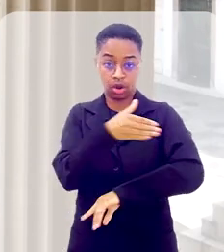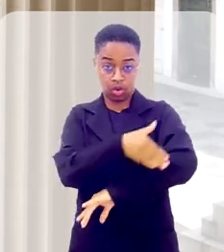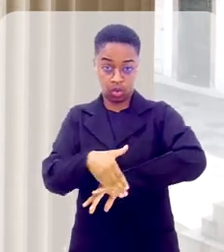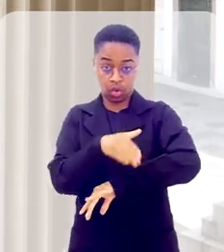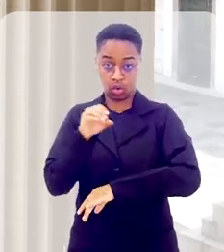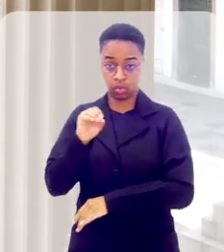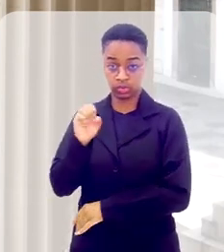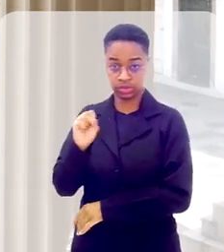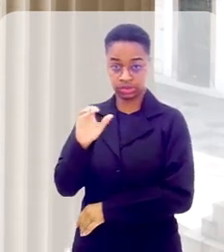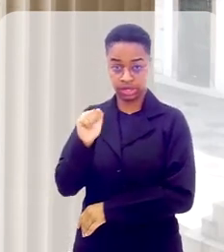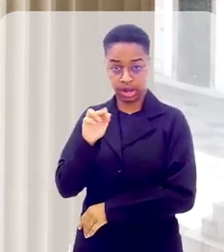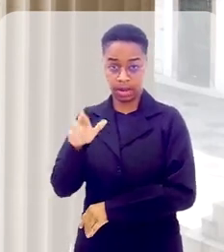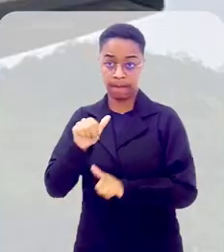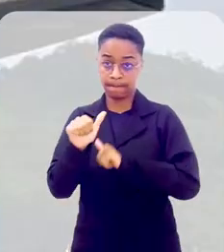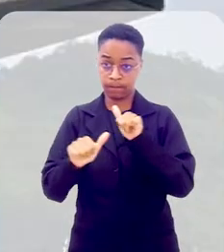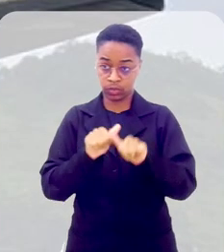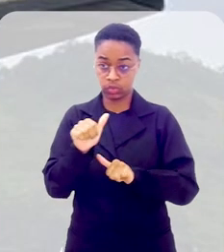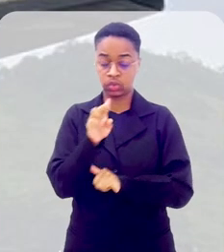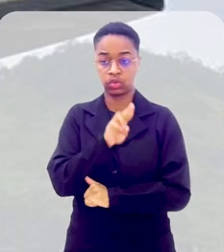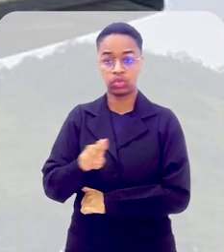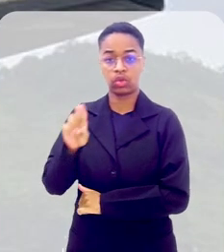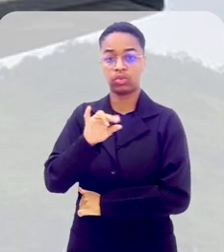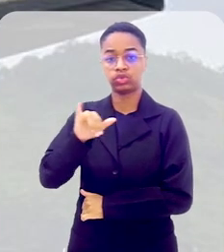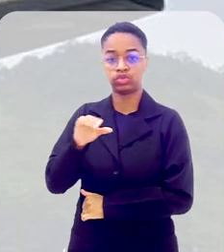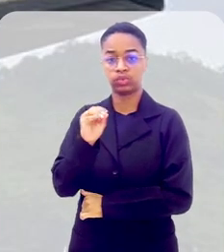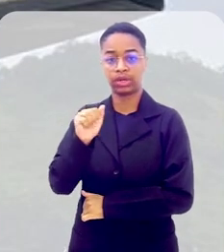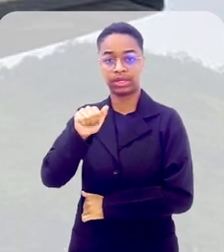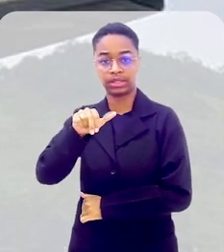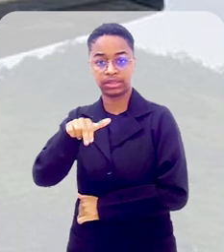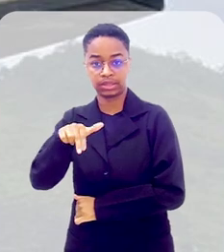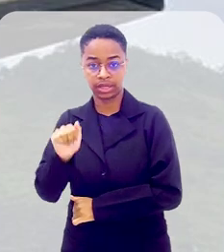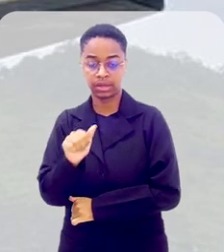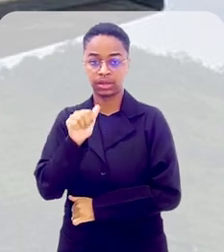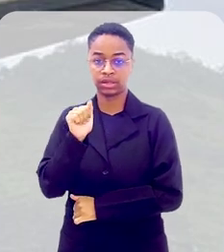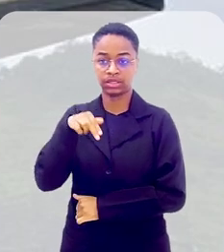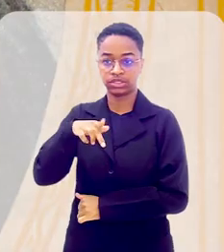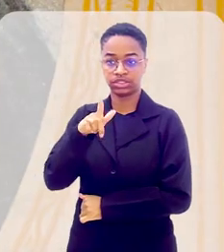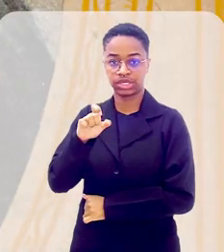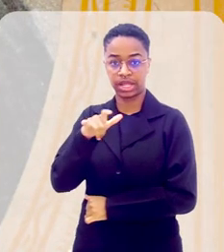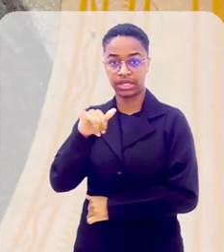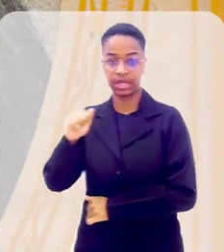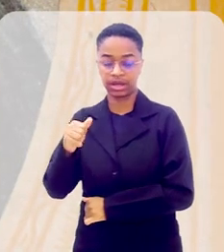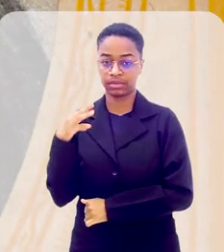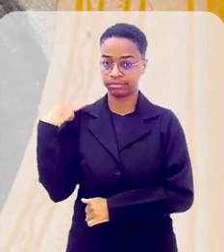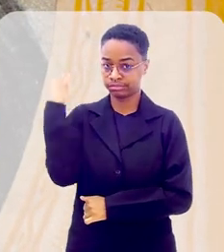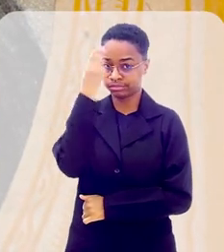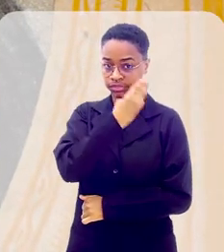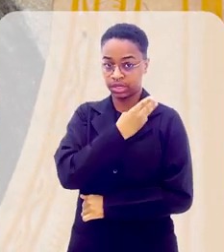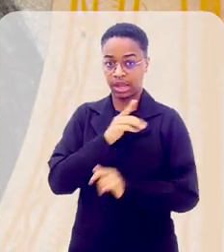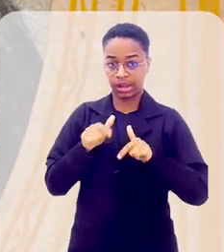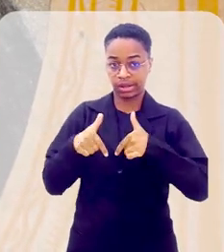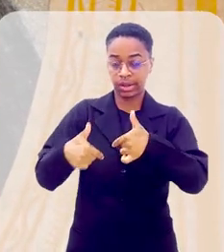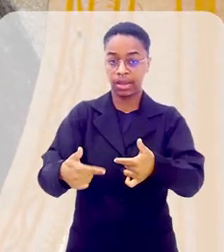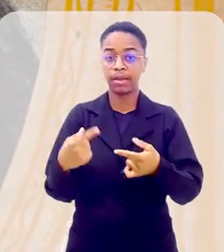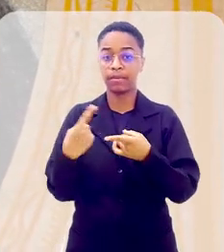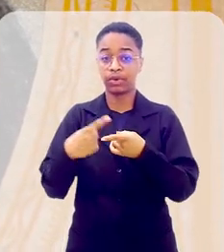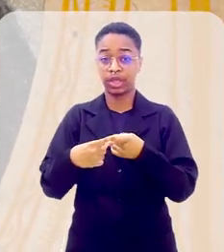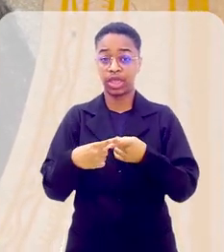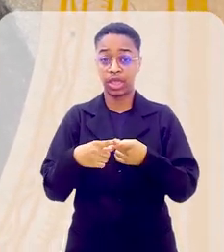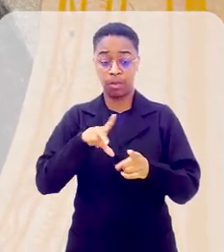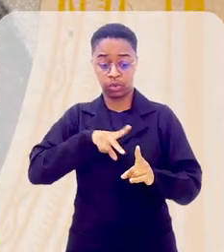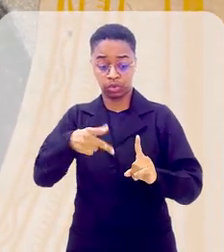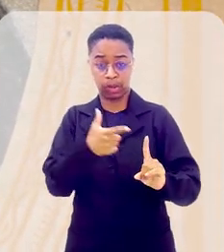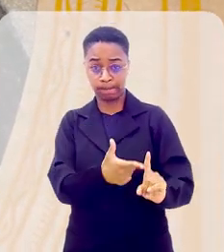rebatizada em homenagem à mártir da liberdade, Joana Angélica, abadeça do Convento da Lapa, que foi executada por